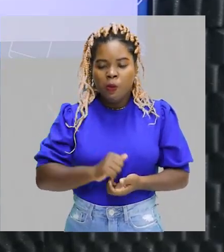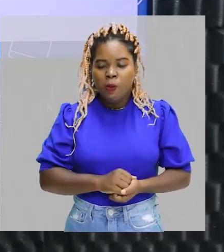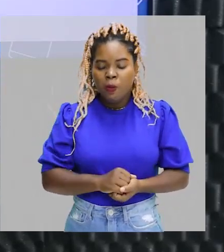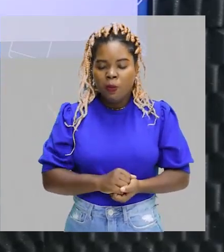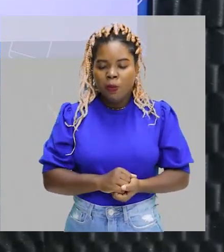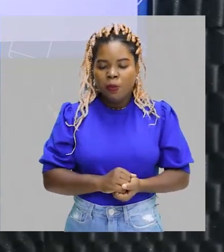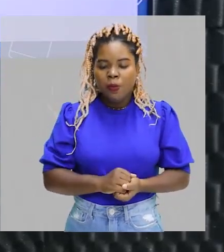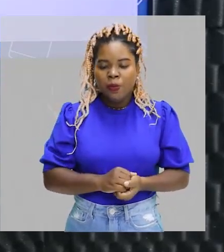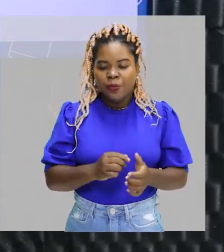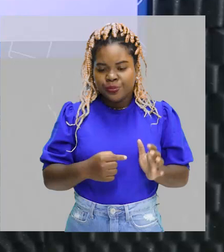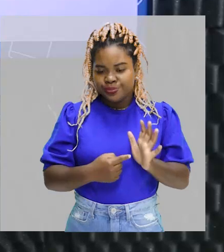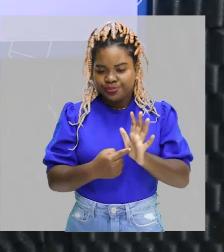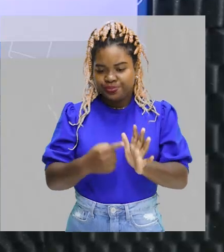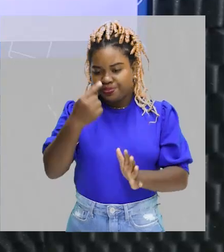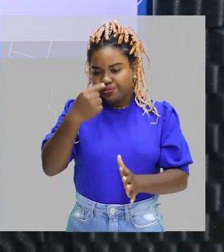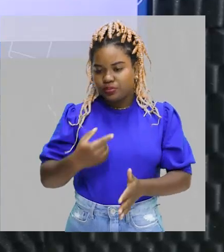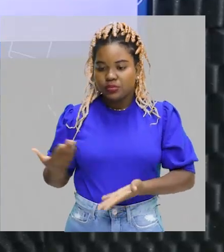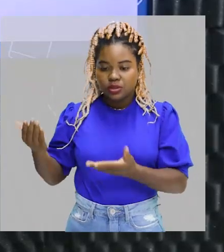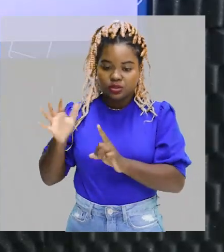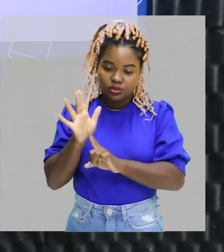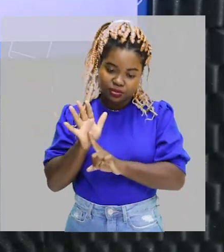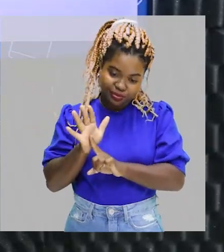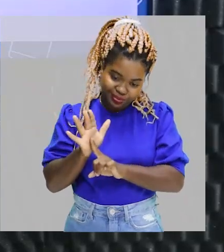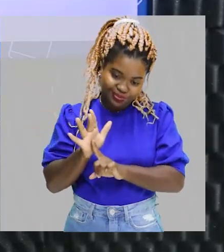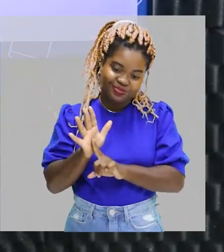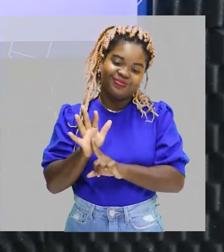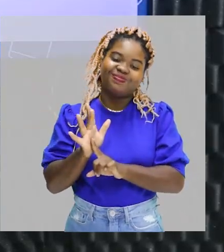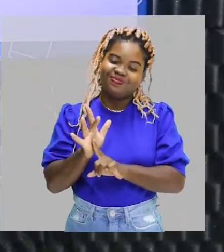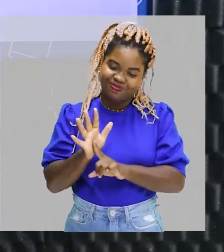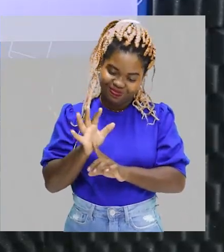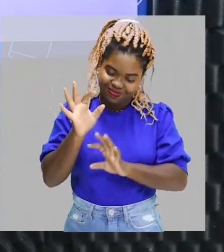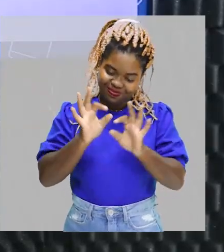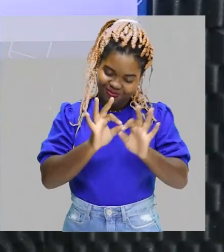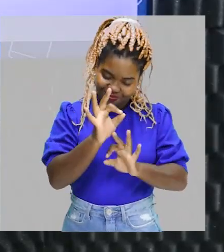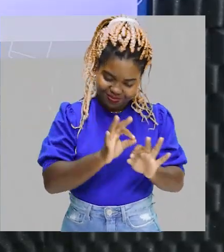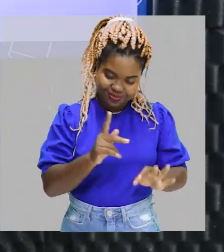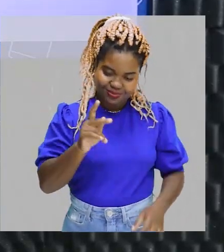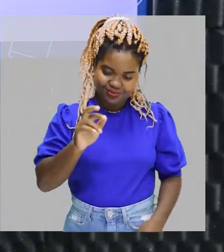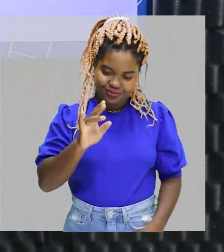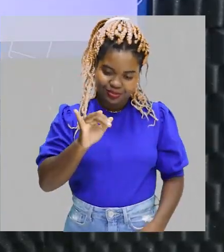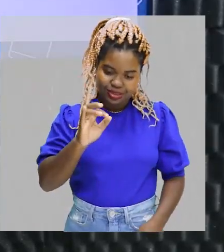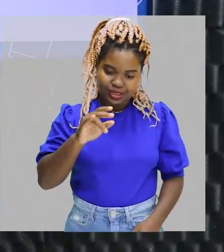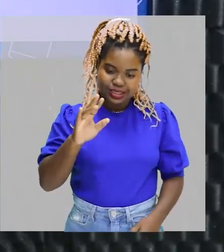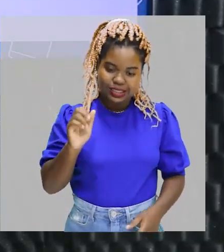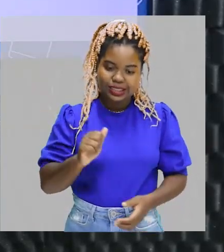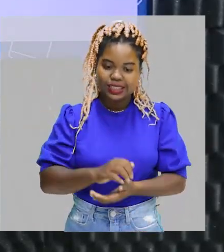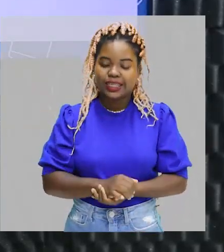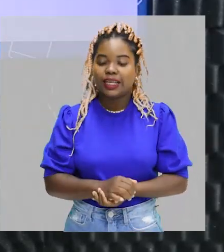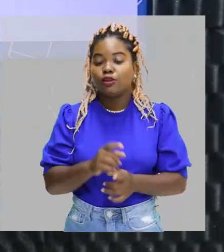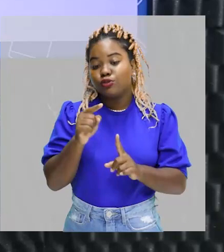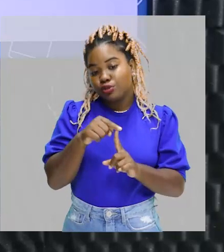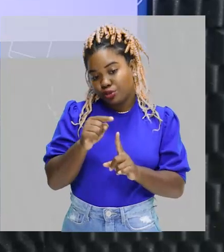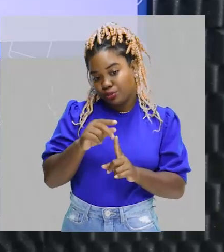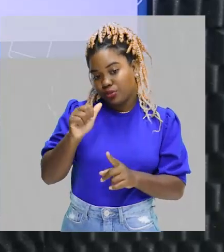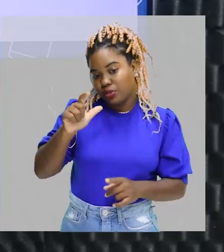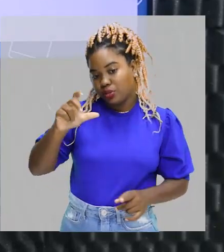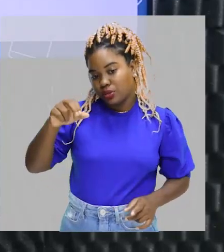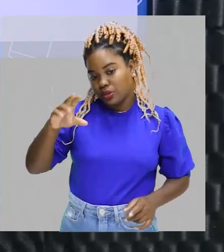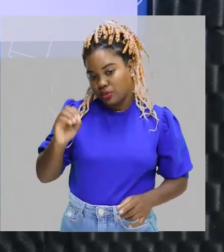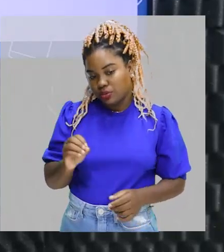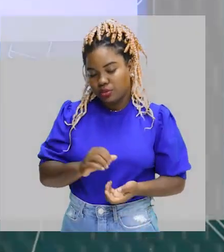trouxe, são as velas. Então, as velas, elas são feitas de parafina. E a parafina é um